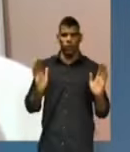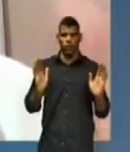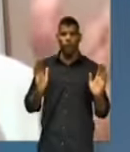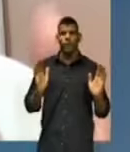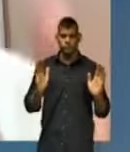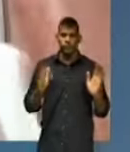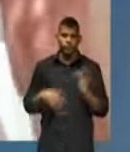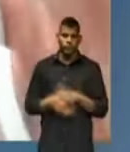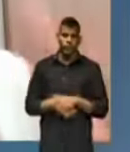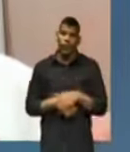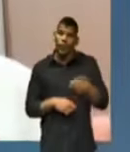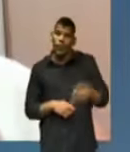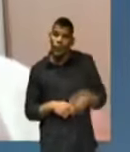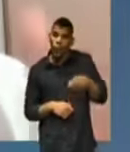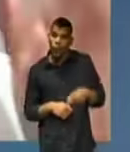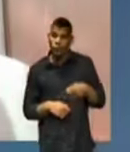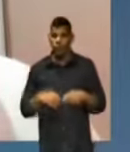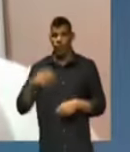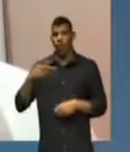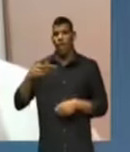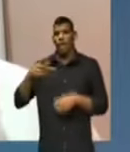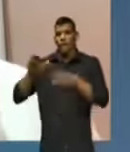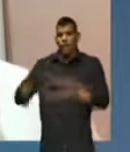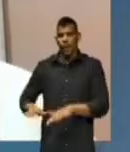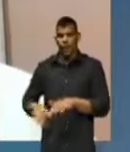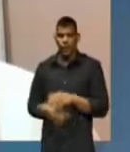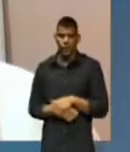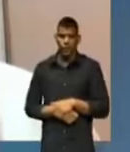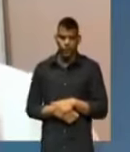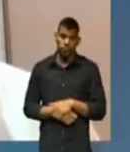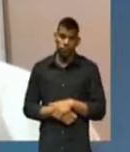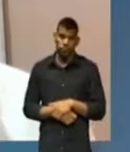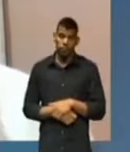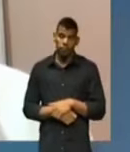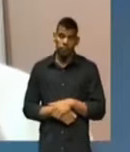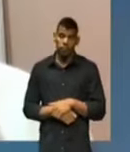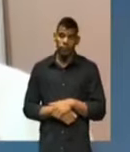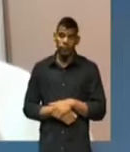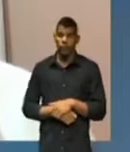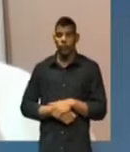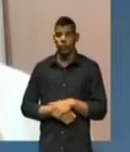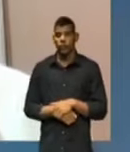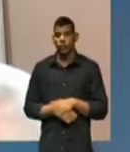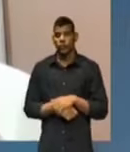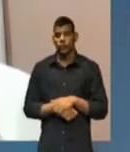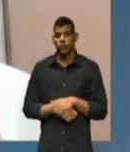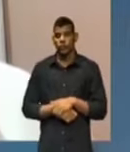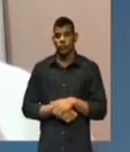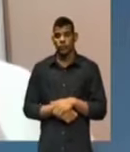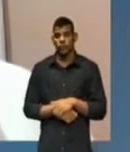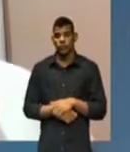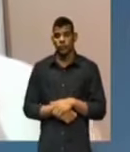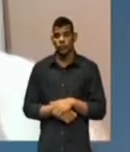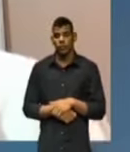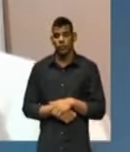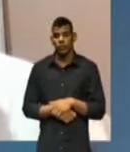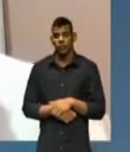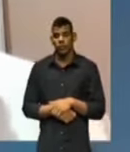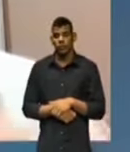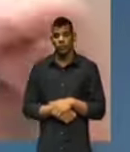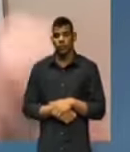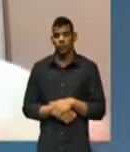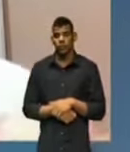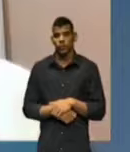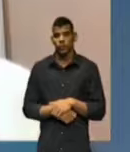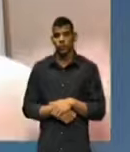permanência é o que, de fato, pode garantir a permanência desses estudantes, dessas estudantes e reduzir a evasão